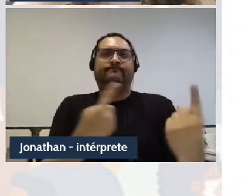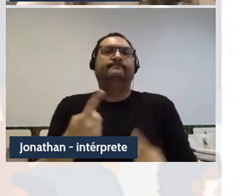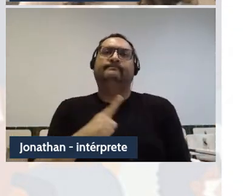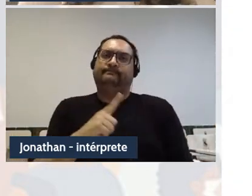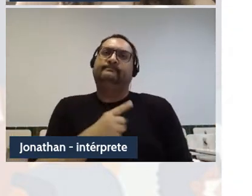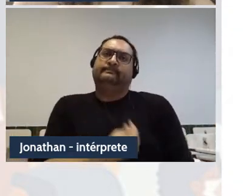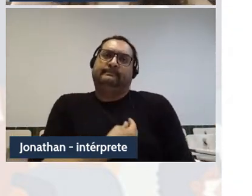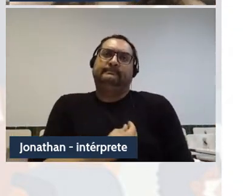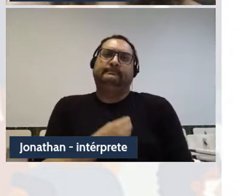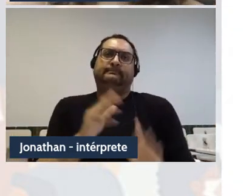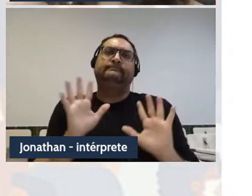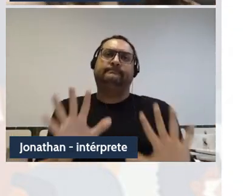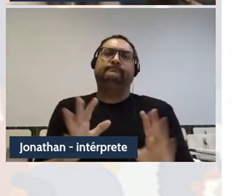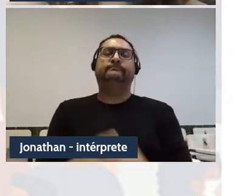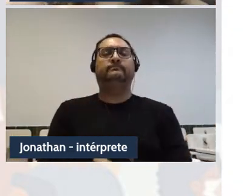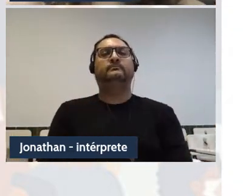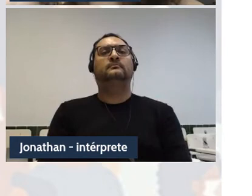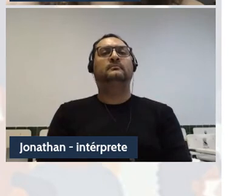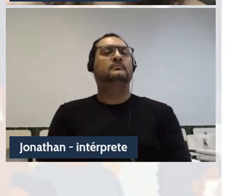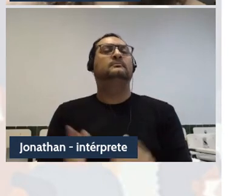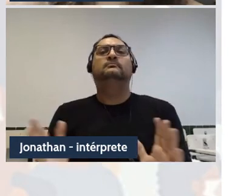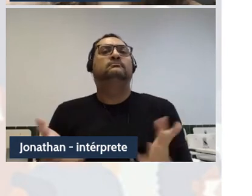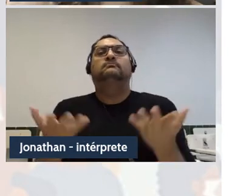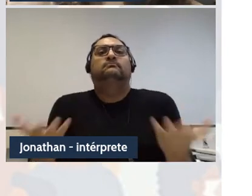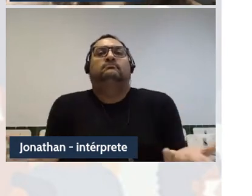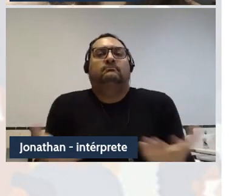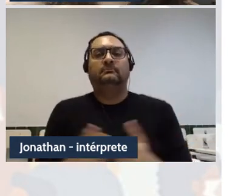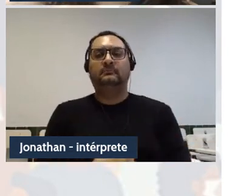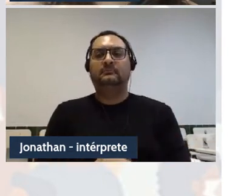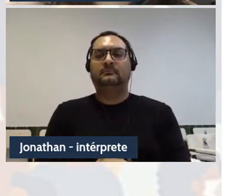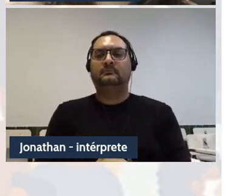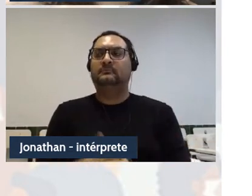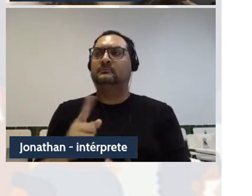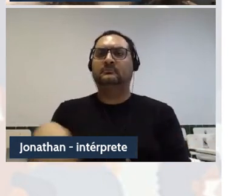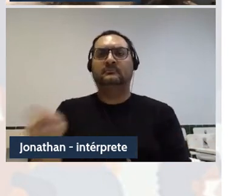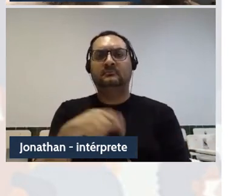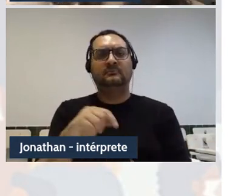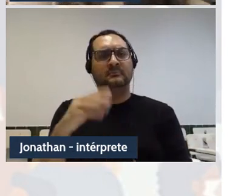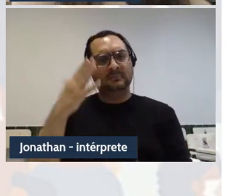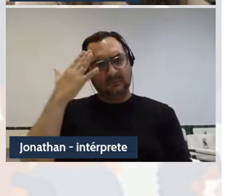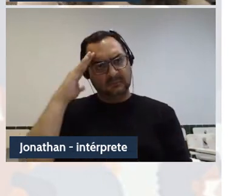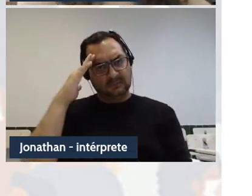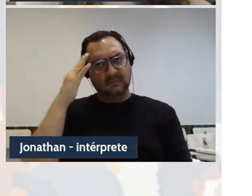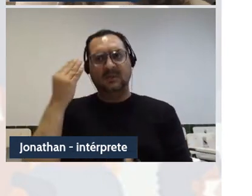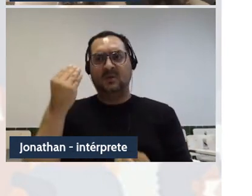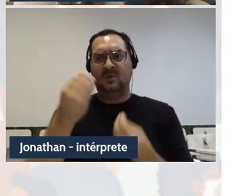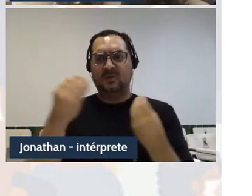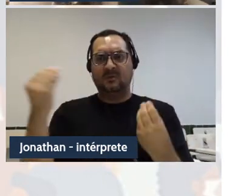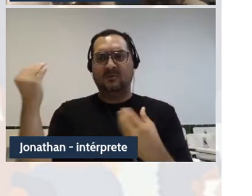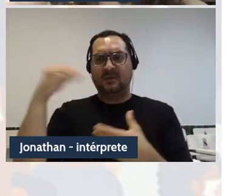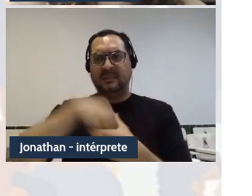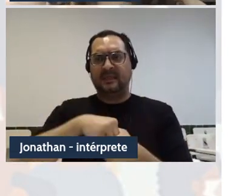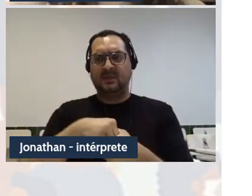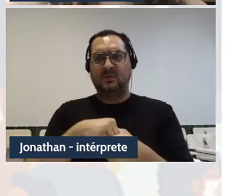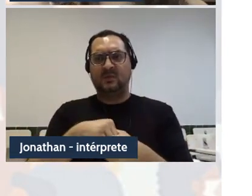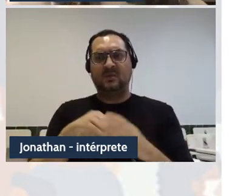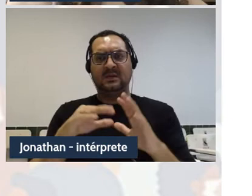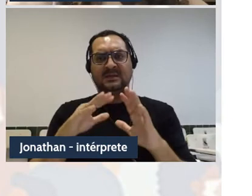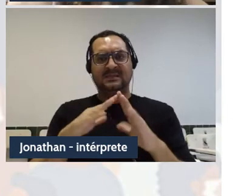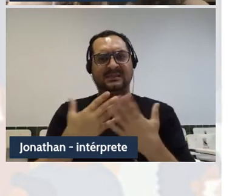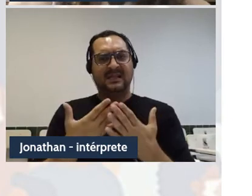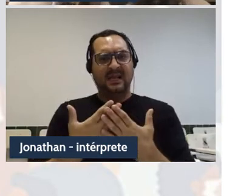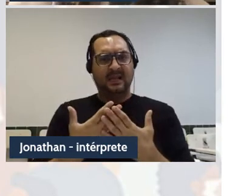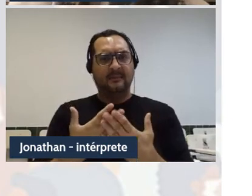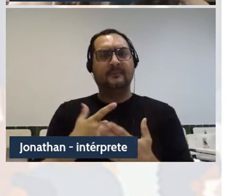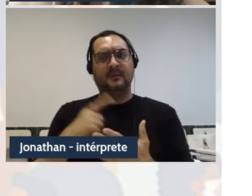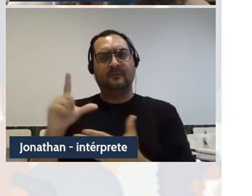Pois bem, como essa diversidade toda é encarada em sala de aula? Para iniciar a conversa, quero citar José